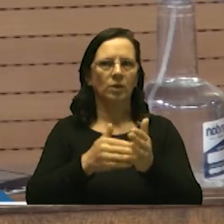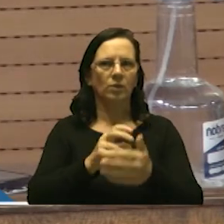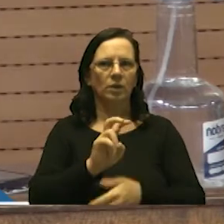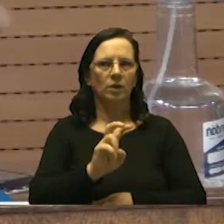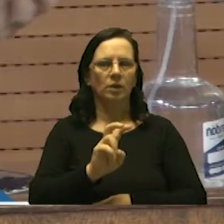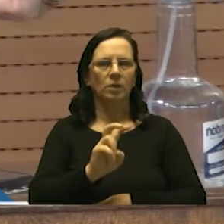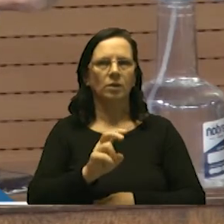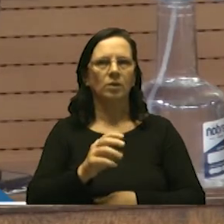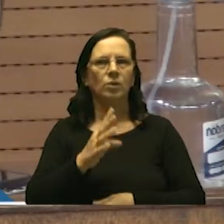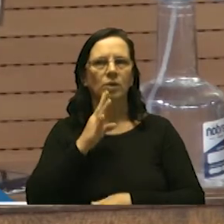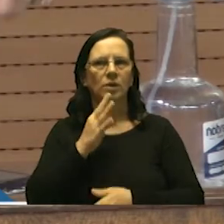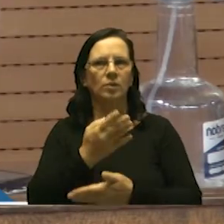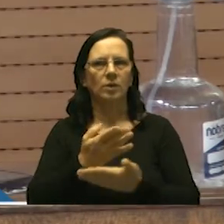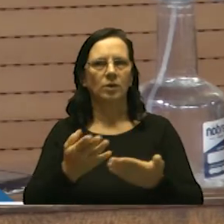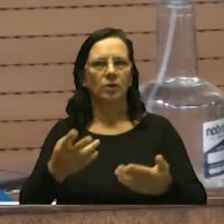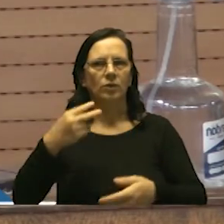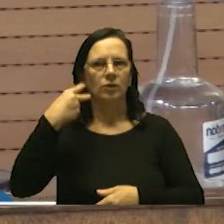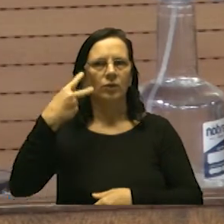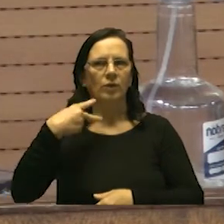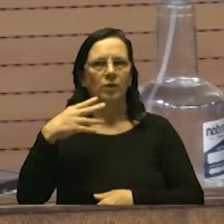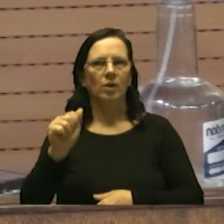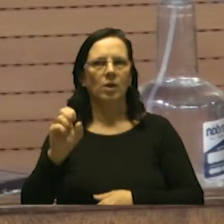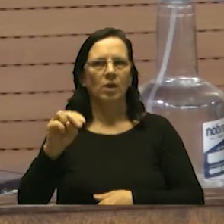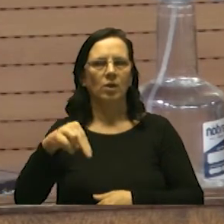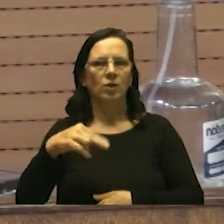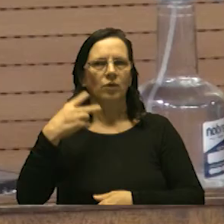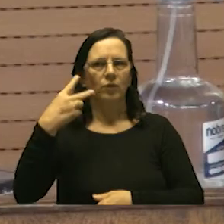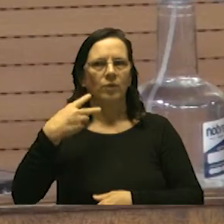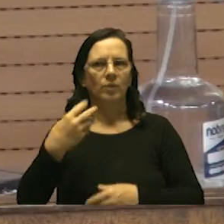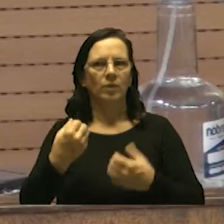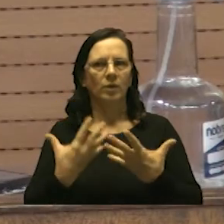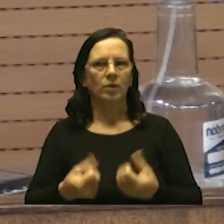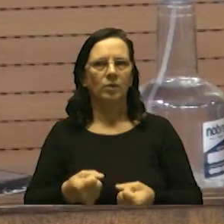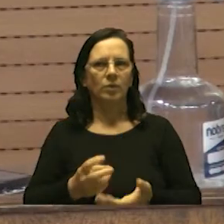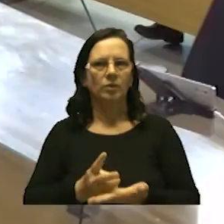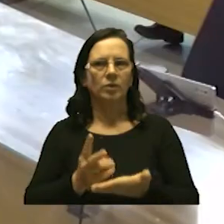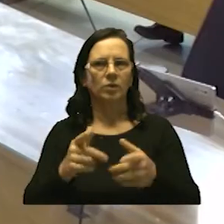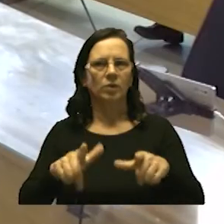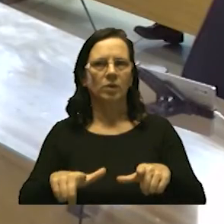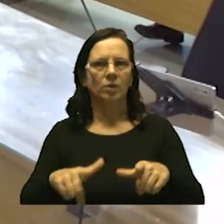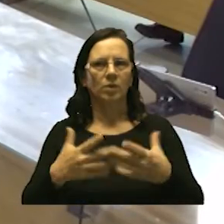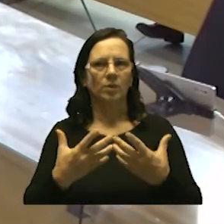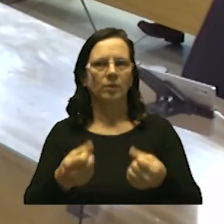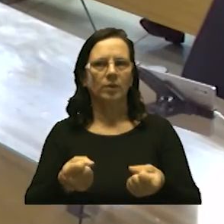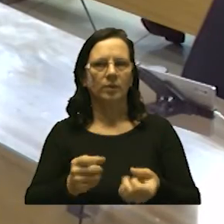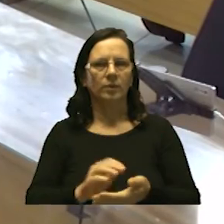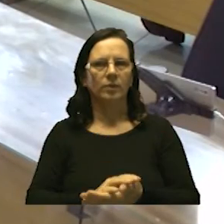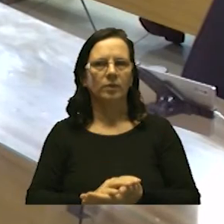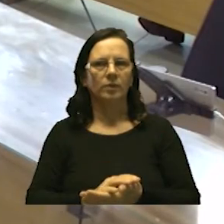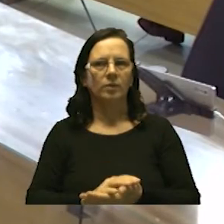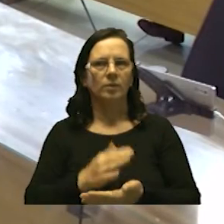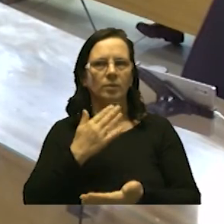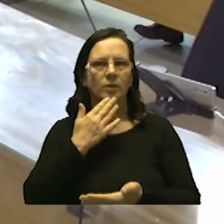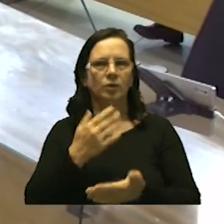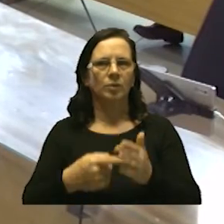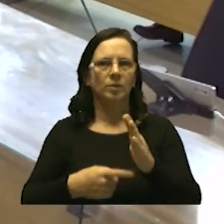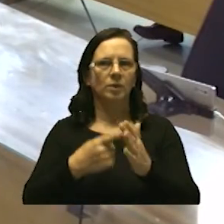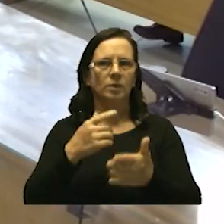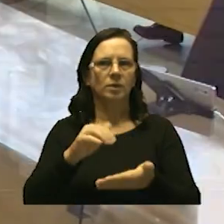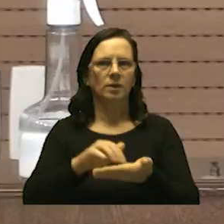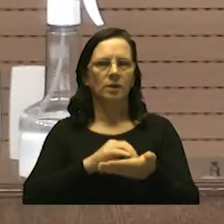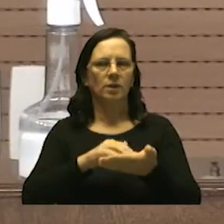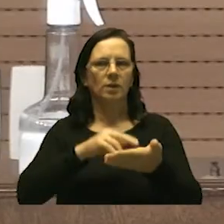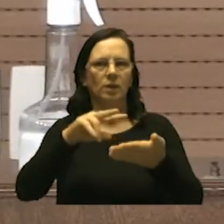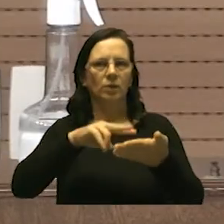submeto ao plenário a questão de ordem vereador Anderson Delano vereador escolheu pela aprovação pelo menos quando se encontram aprovado solicito ao senhor primeiro